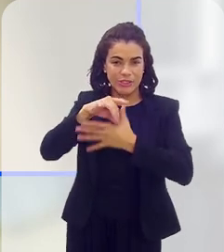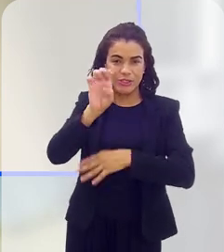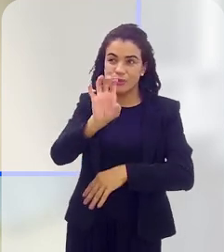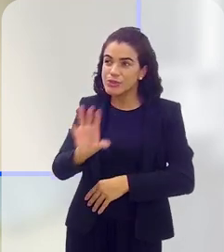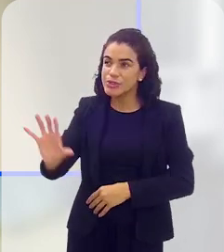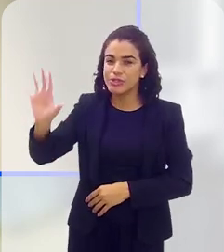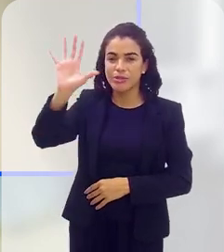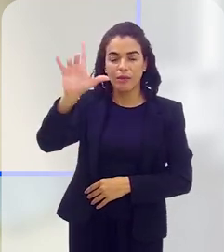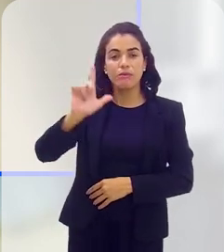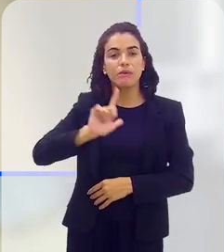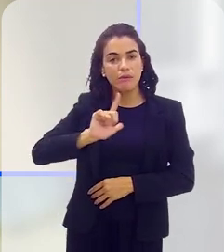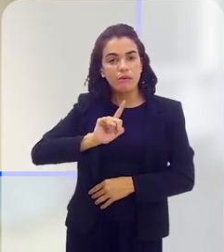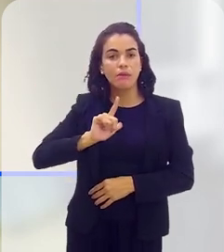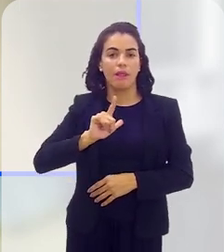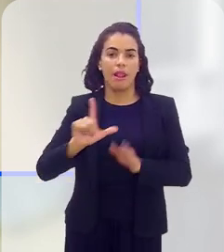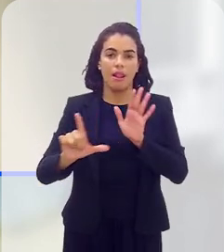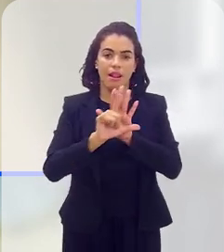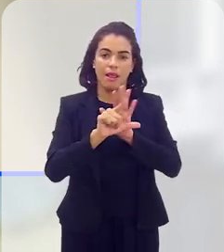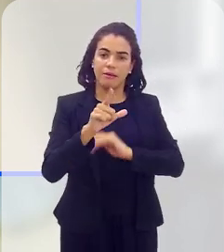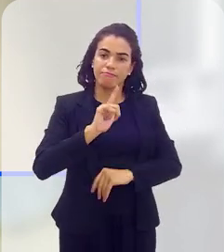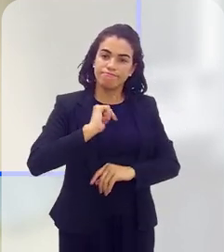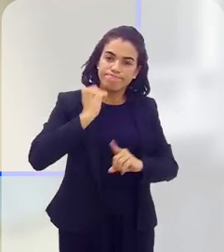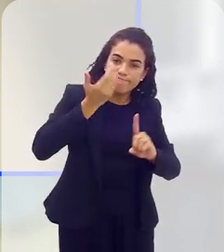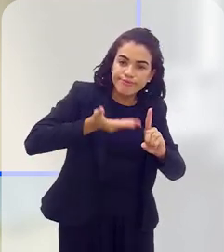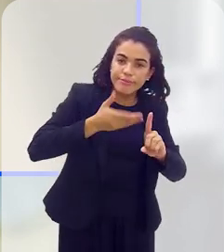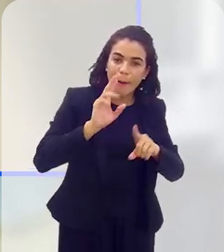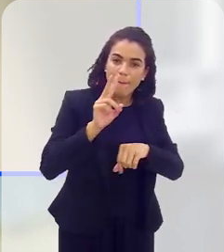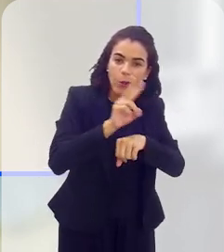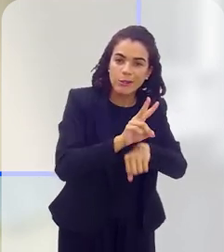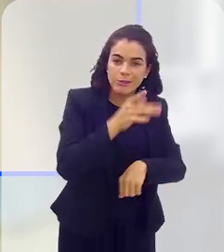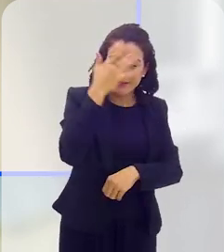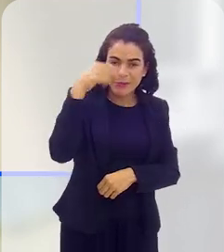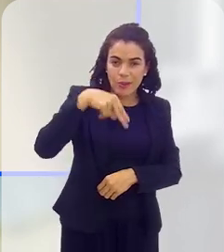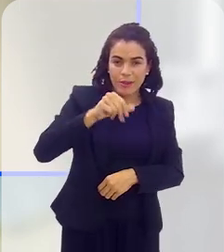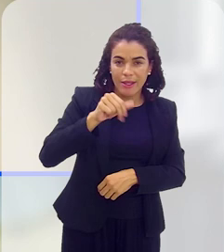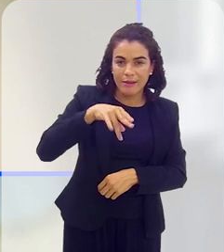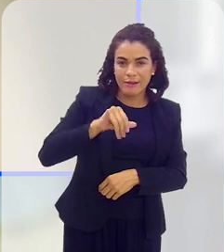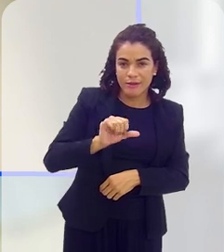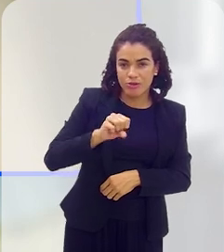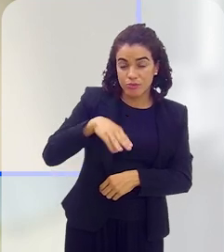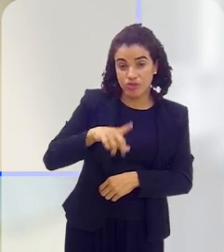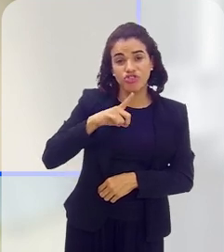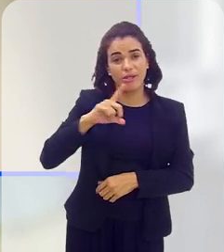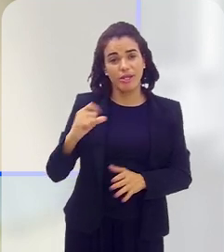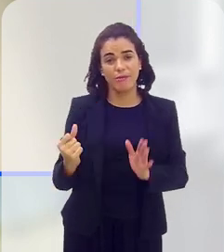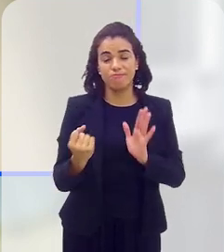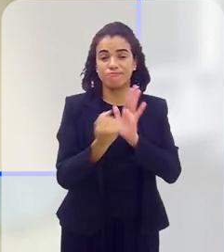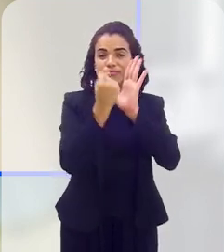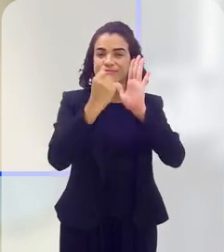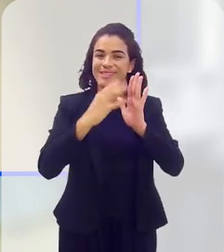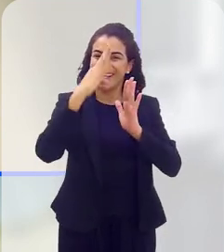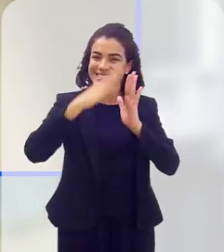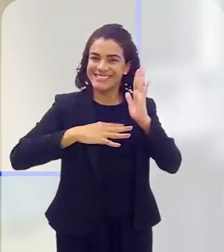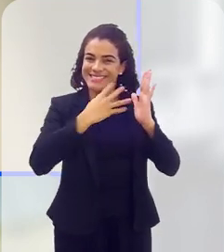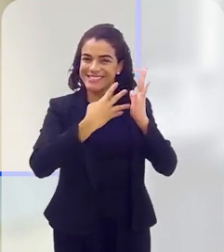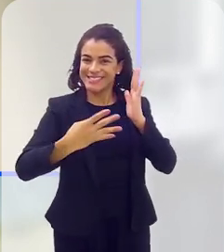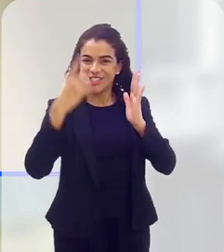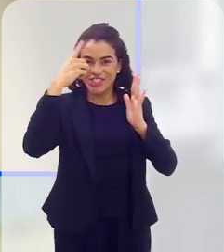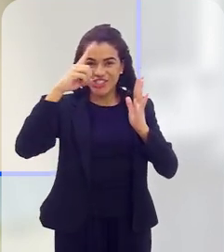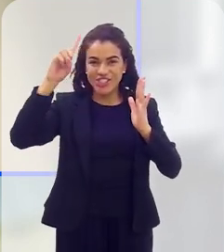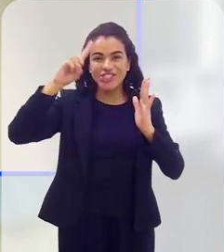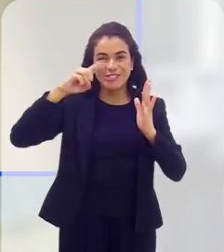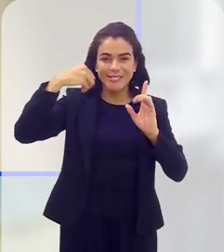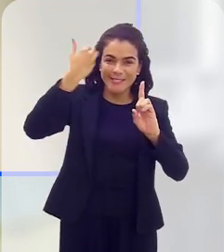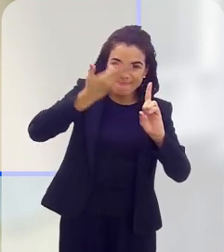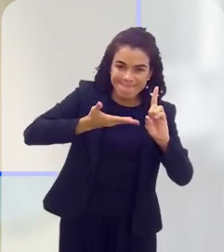estados que contemplem o nanismo. Então, assim, o dia do combate ao preconceito, nós já temos quase em 20 estados